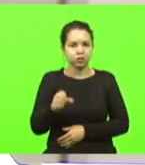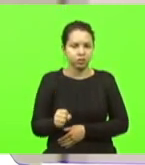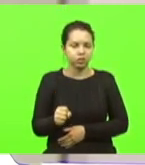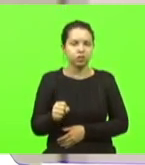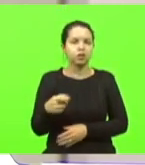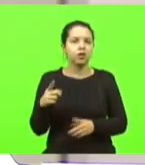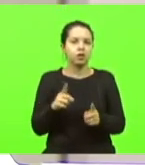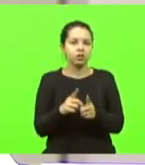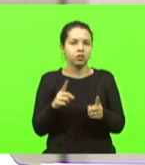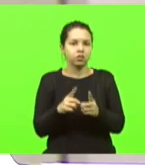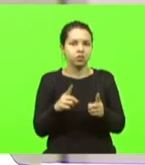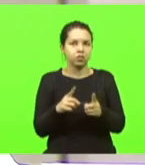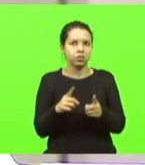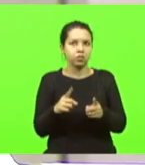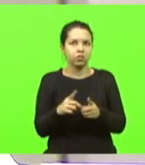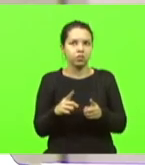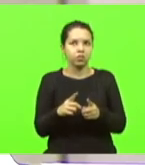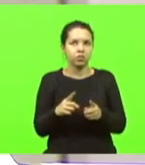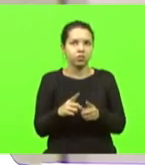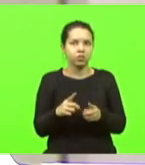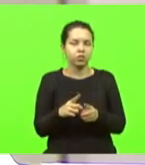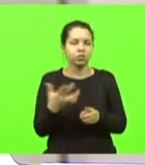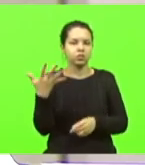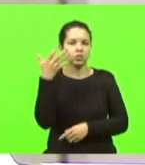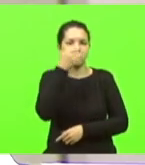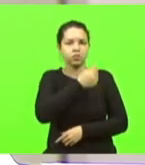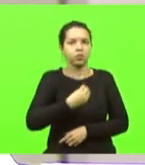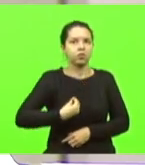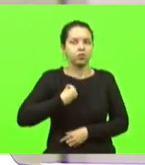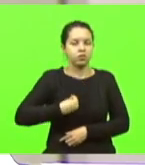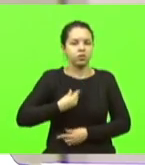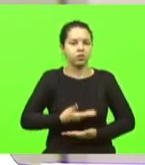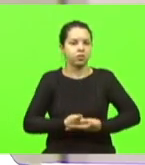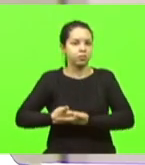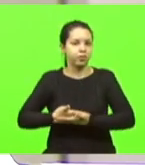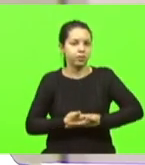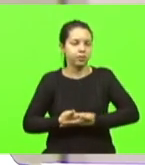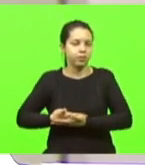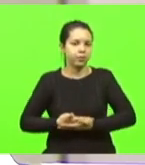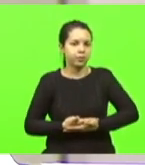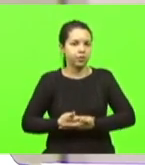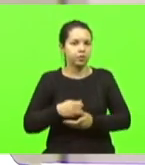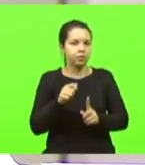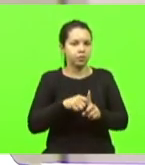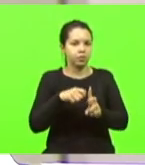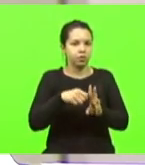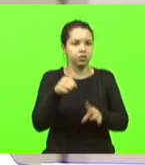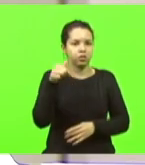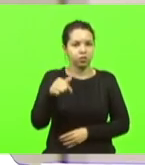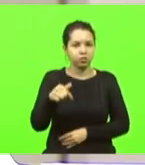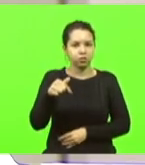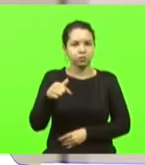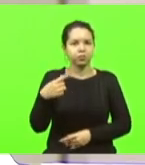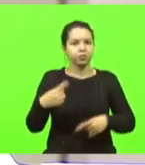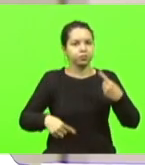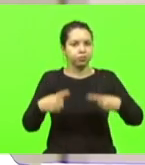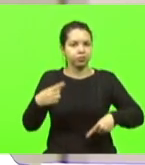da ocorrência que salvou a vida de um bebê de apenas sete meses. Em discussão?